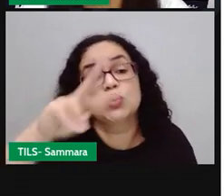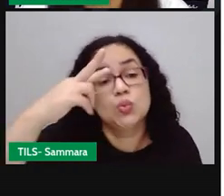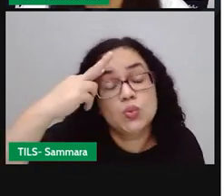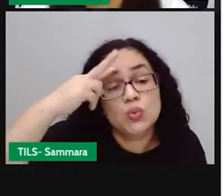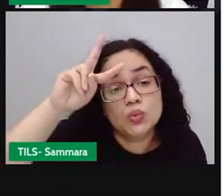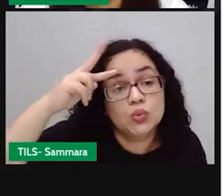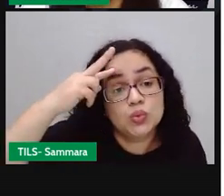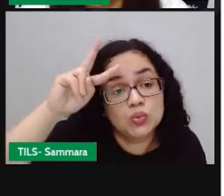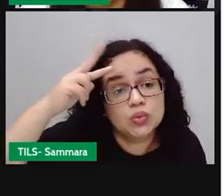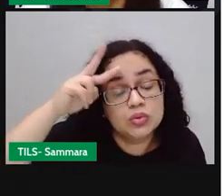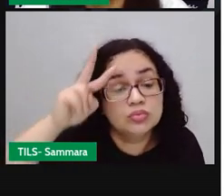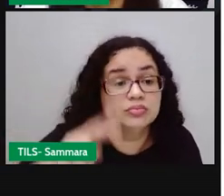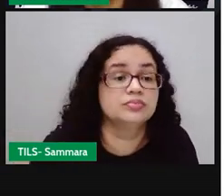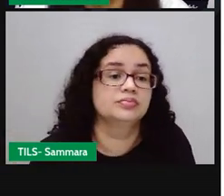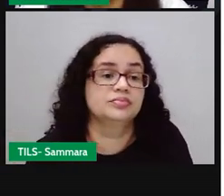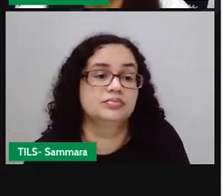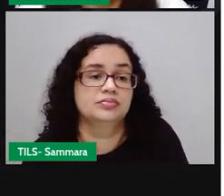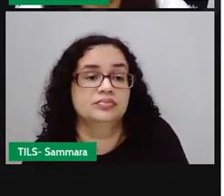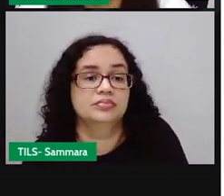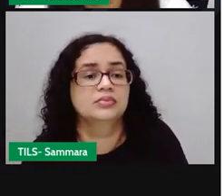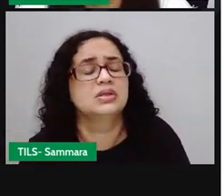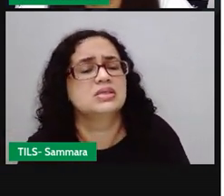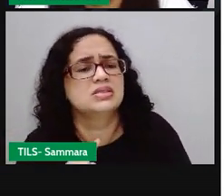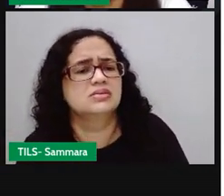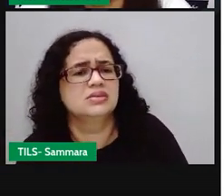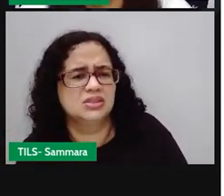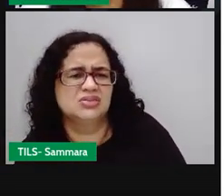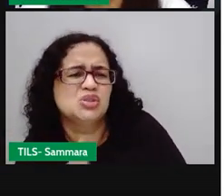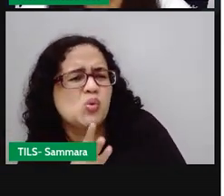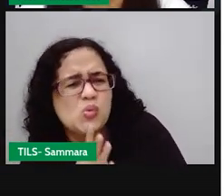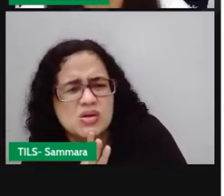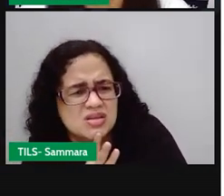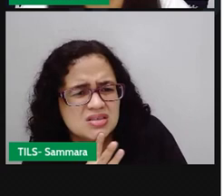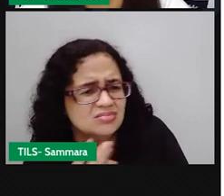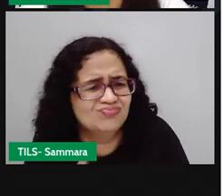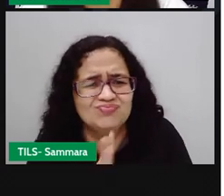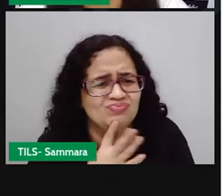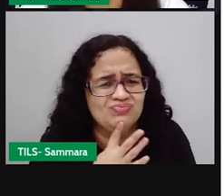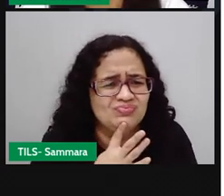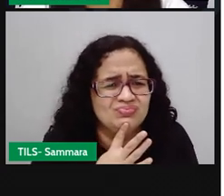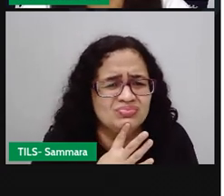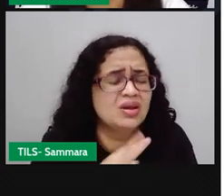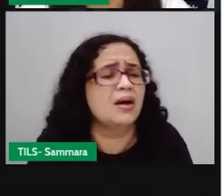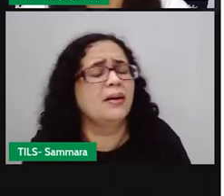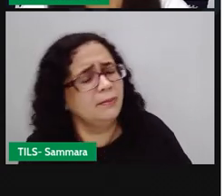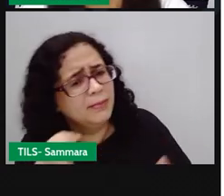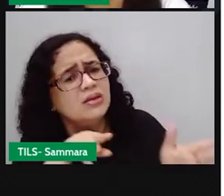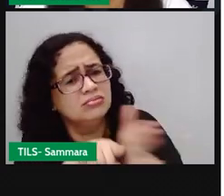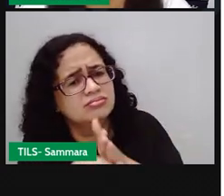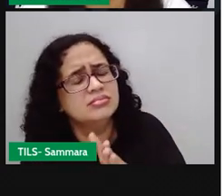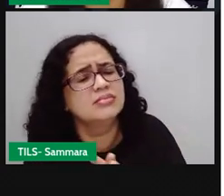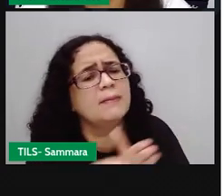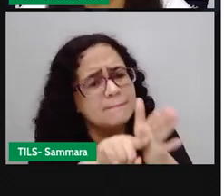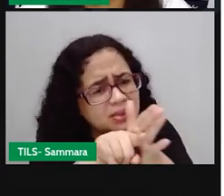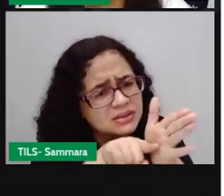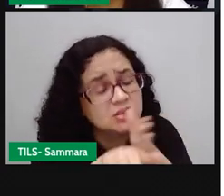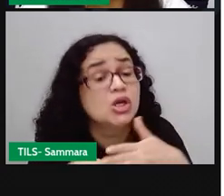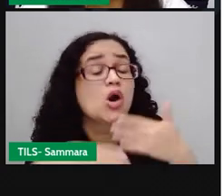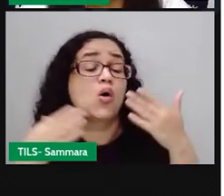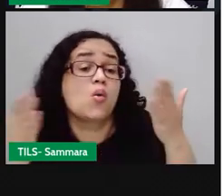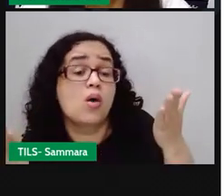a construção da sua história. Se você desconhece, se você não sabe ainda, procure saber qual